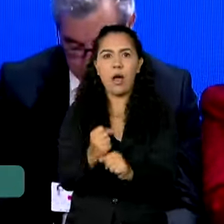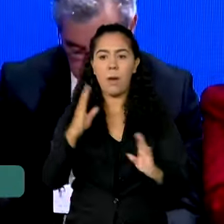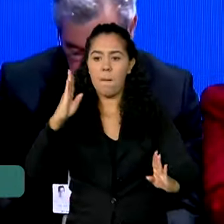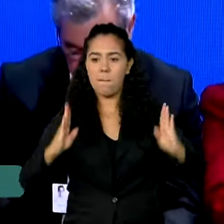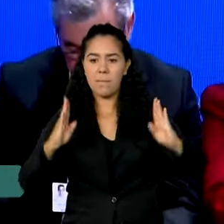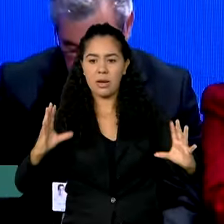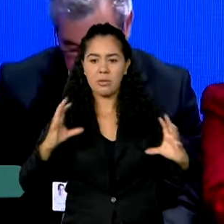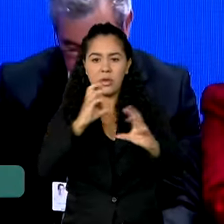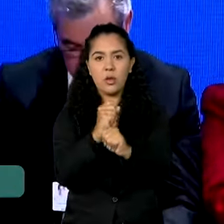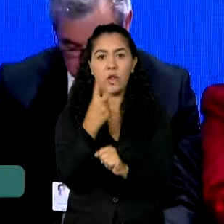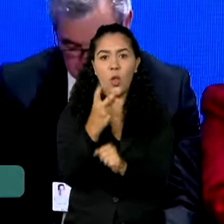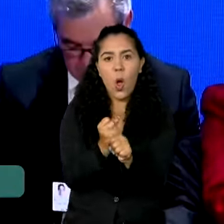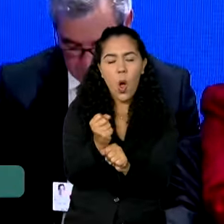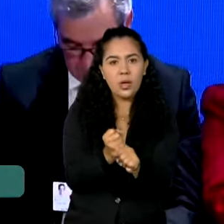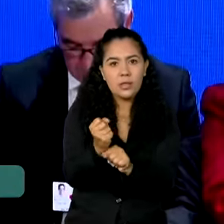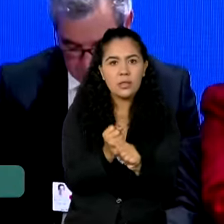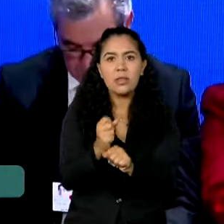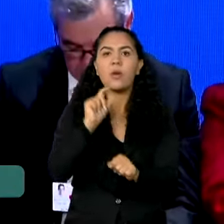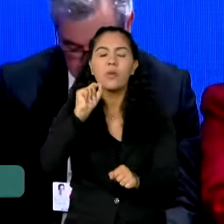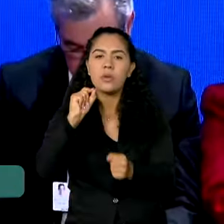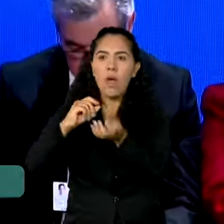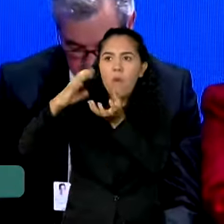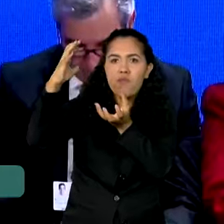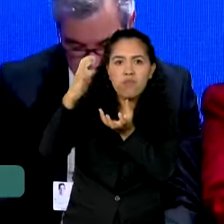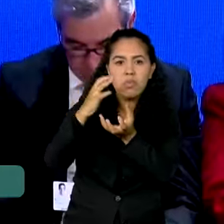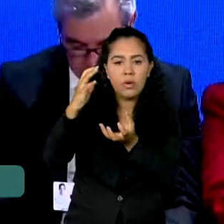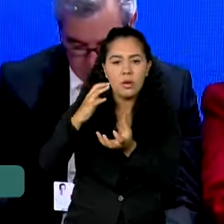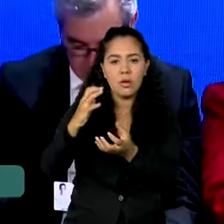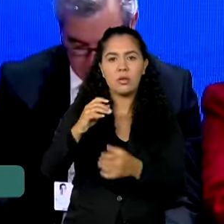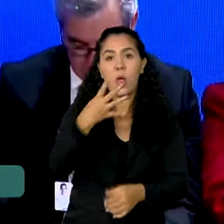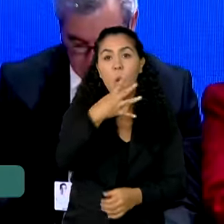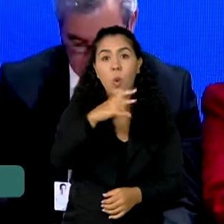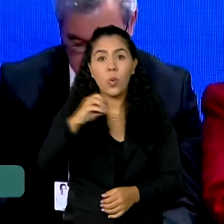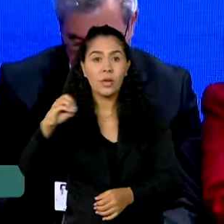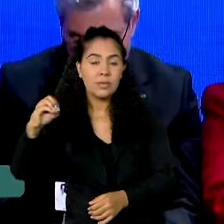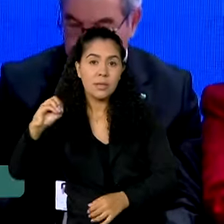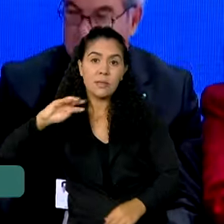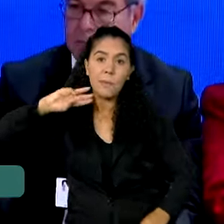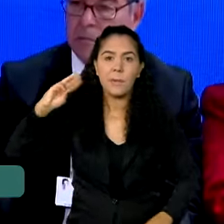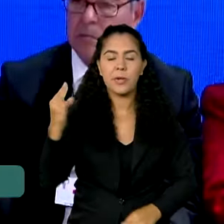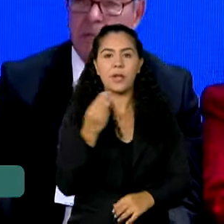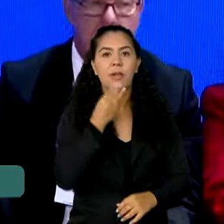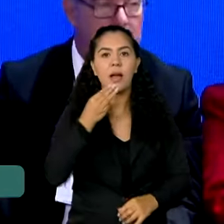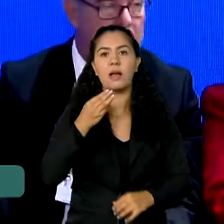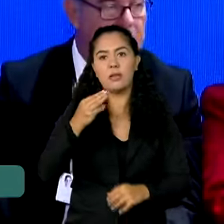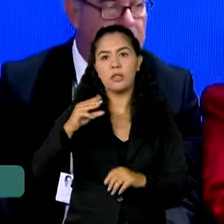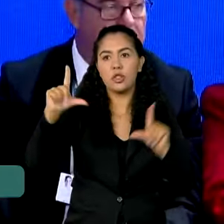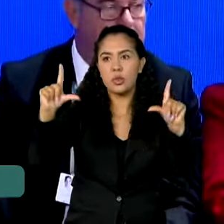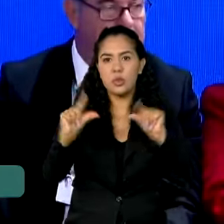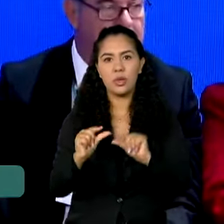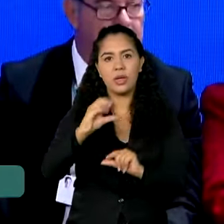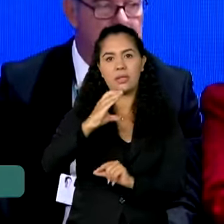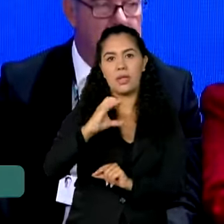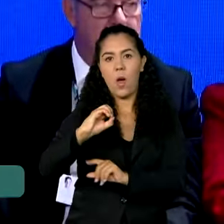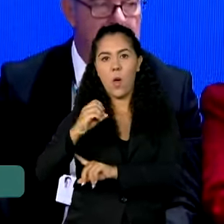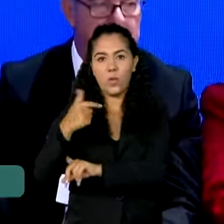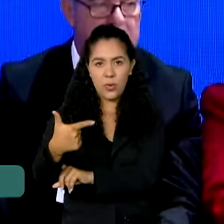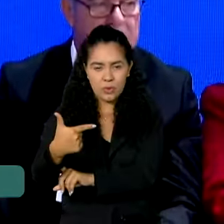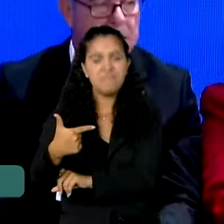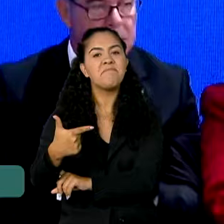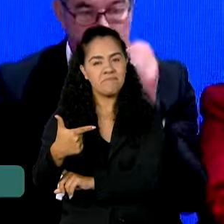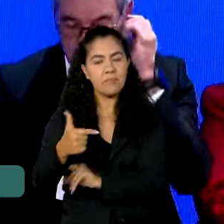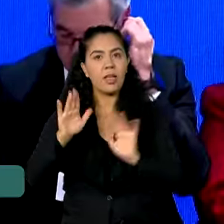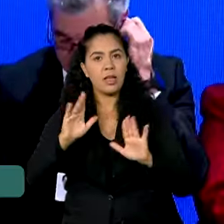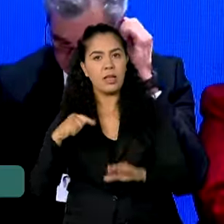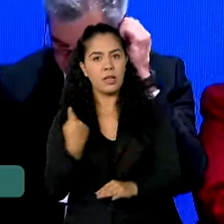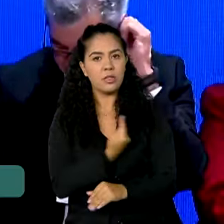evitando lançar na atmosfera 400 milhões de toneladas de CO2 e chegamos aqui com